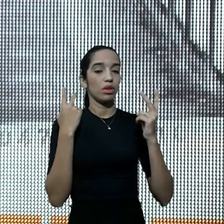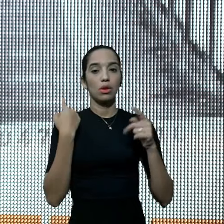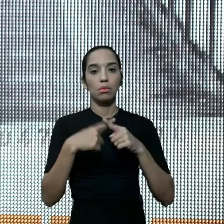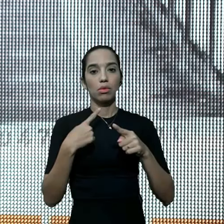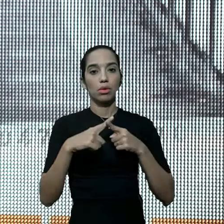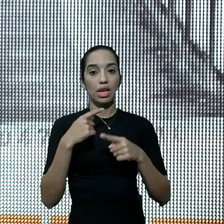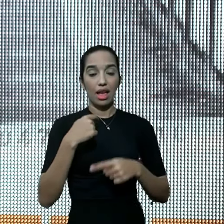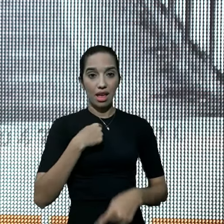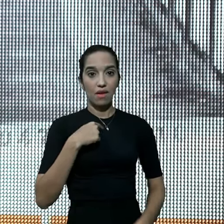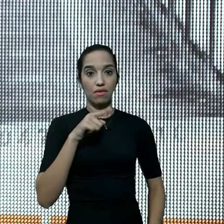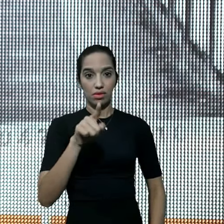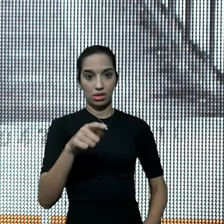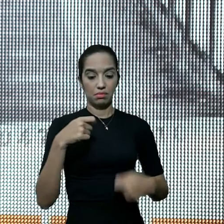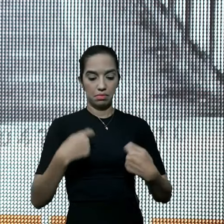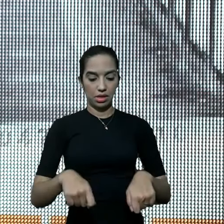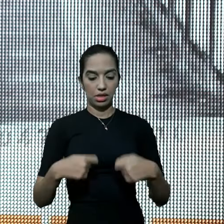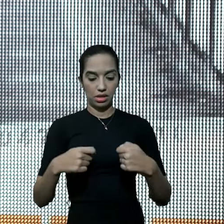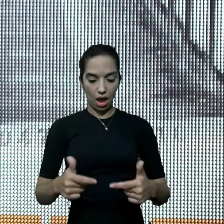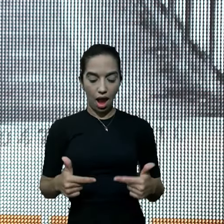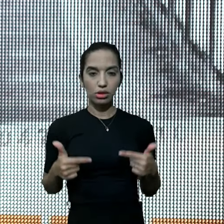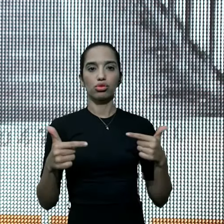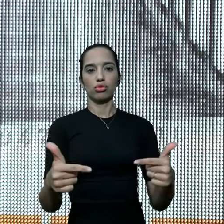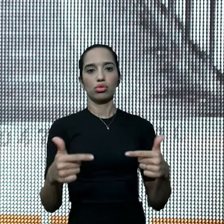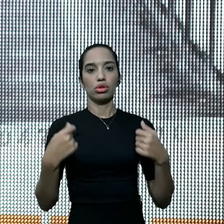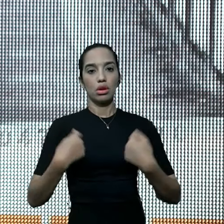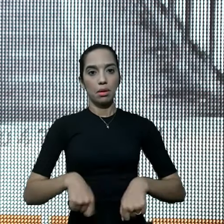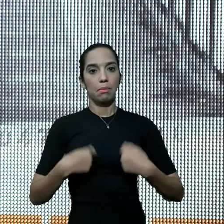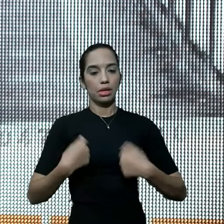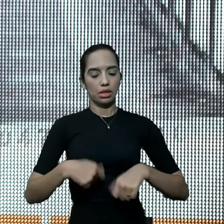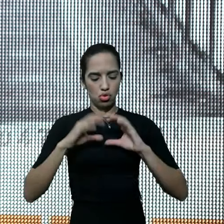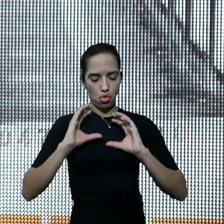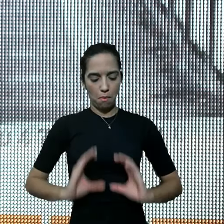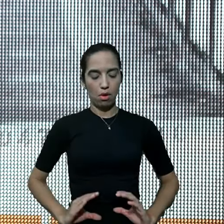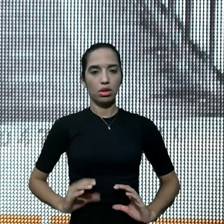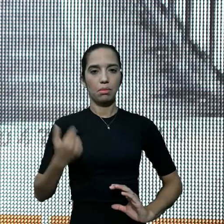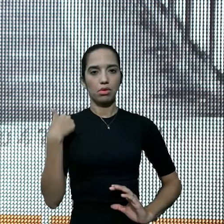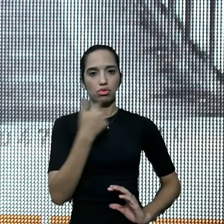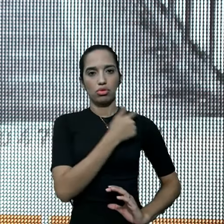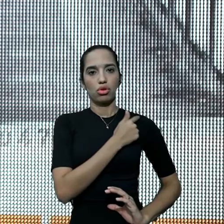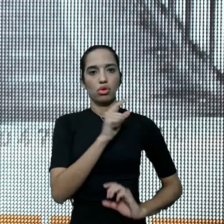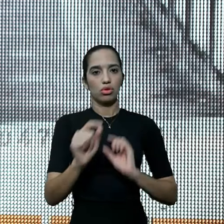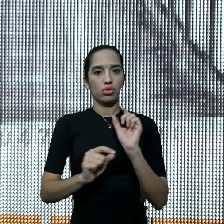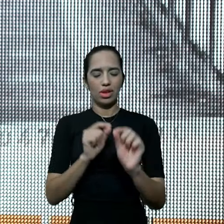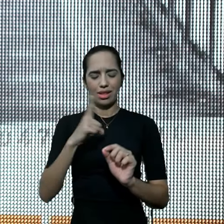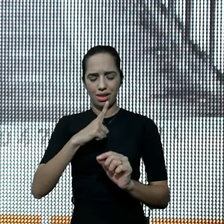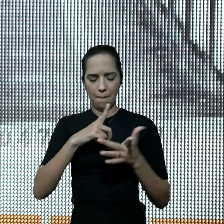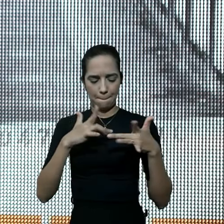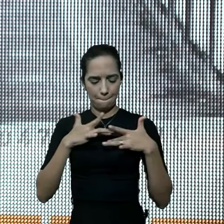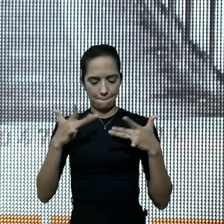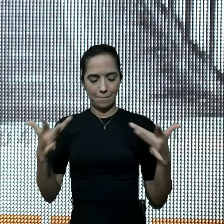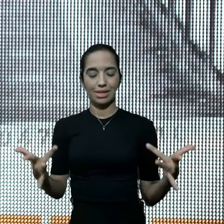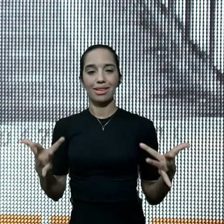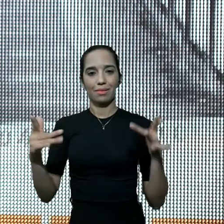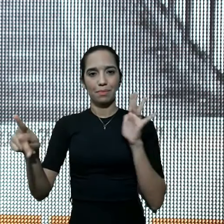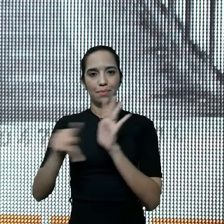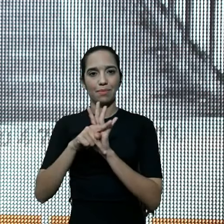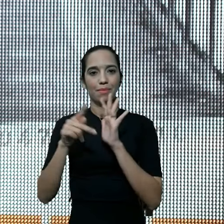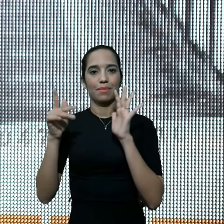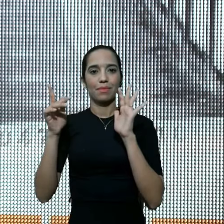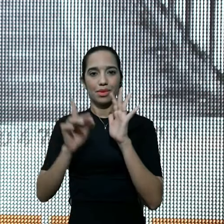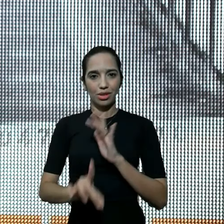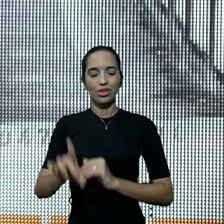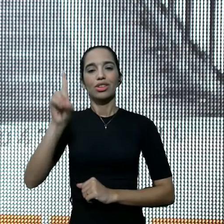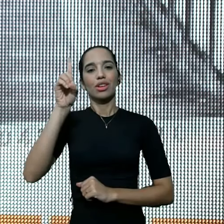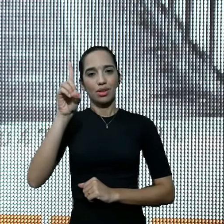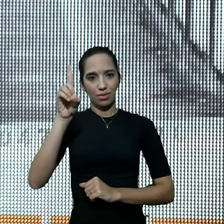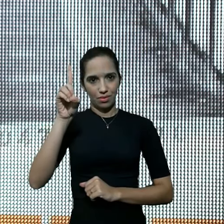você e eu, não nos posicionarmos, para sermos cheios, dessa misericórdia, como diz a palavra,